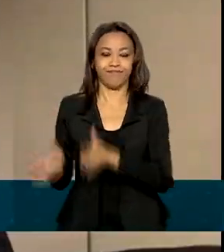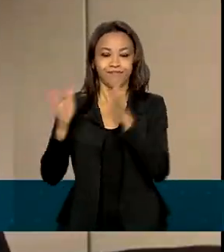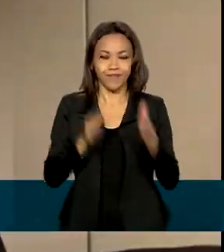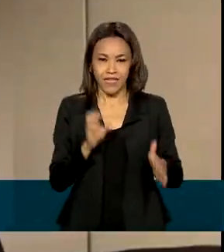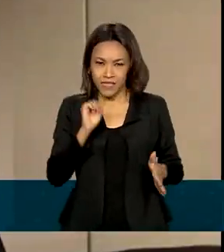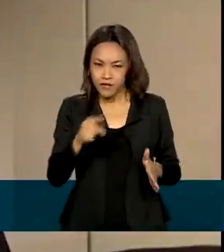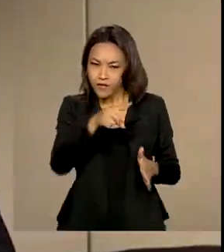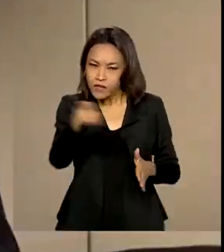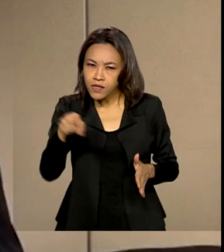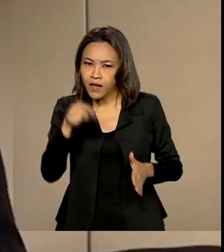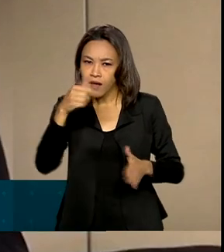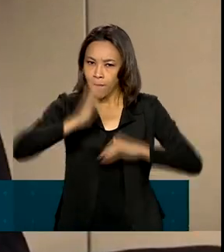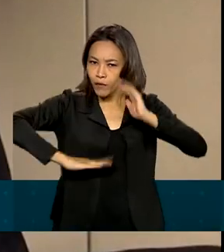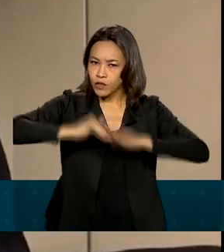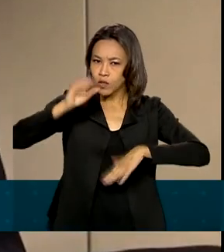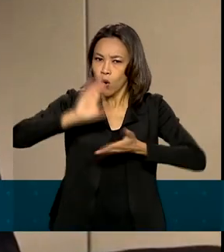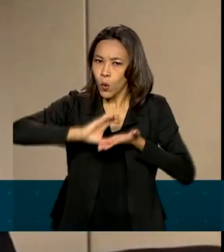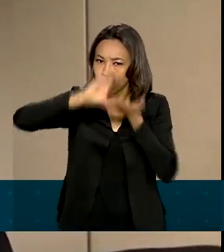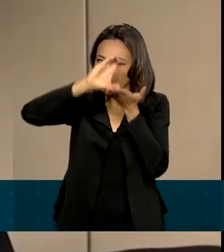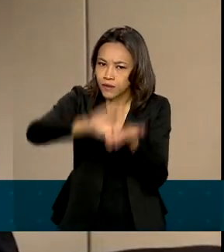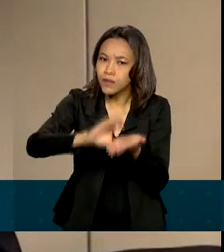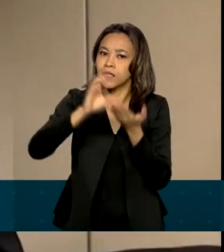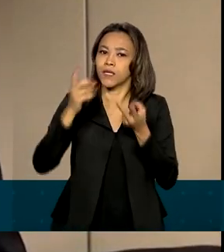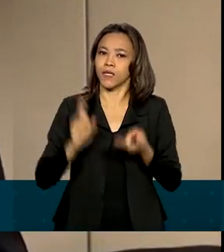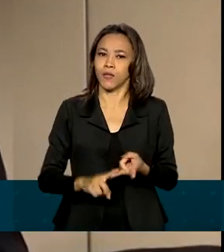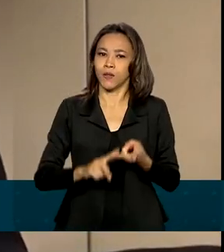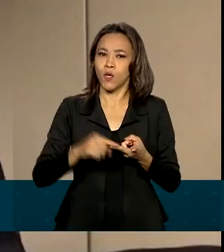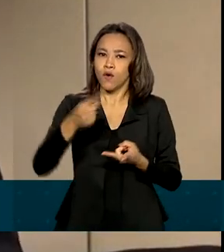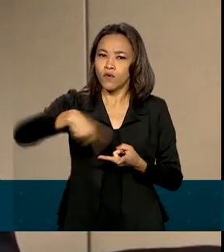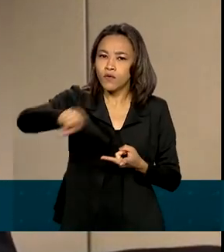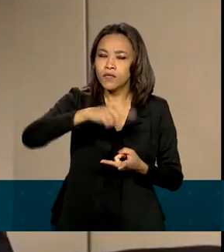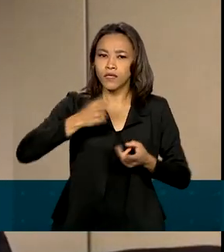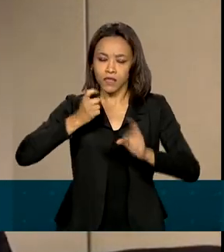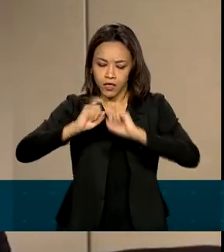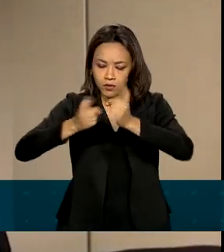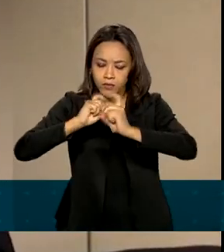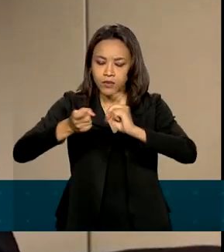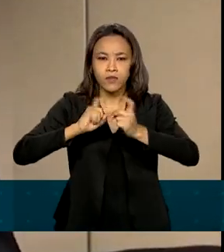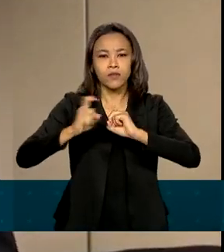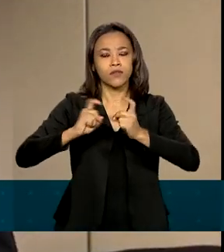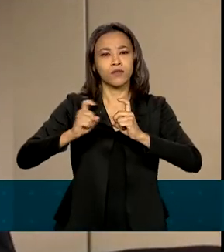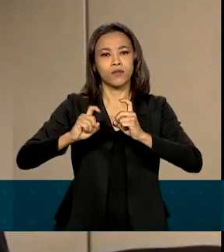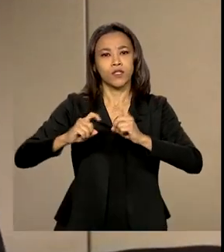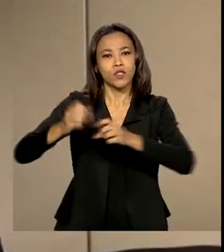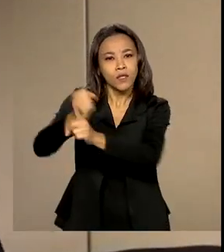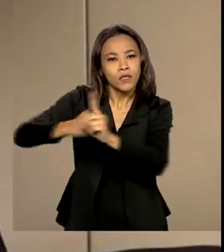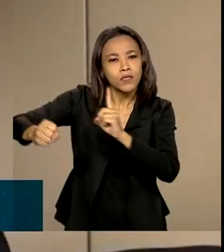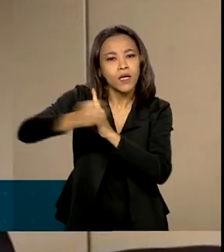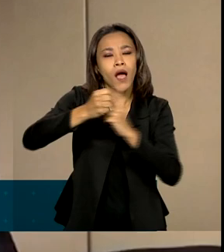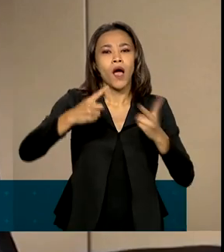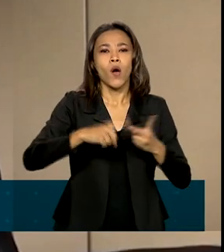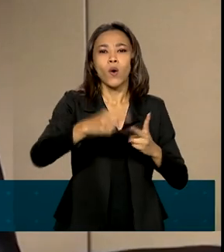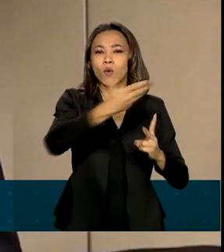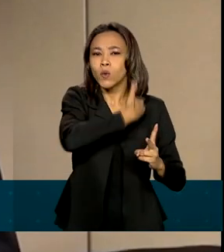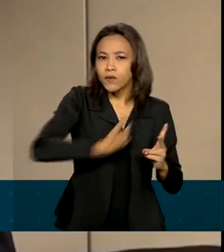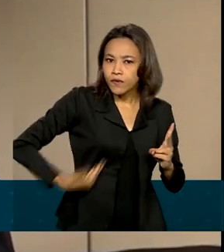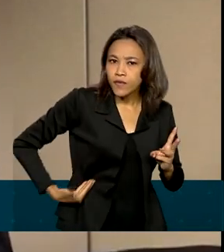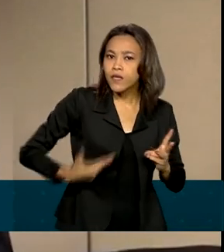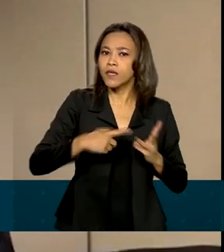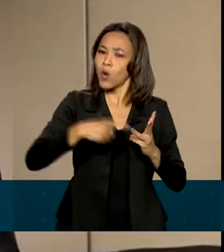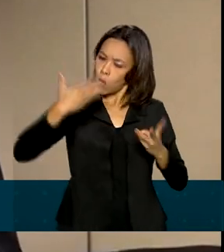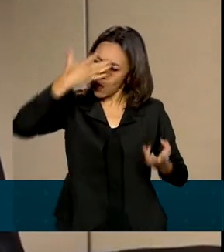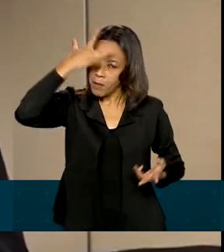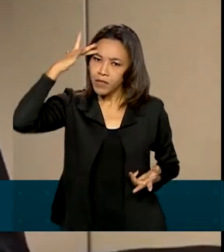conselheiro tutelar, conselheiro de direitos, gestor de organização social, gestor público ou simplesmente um